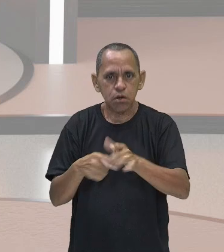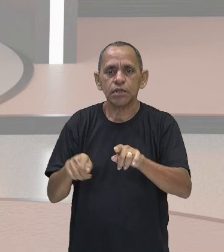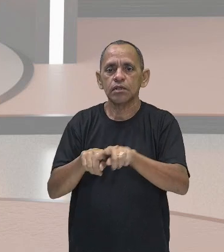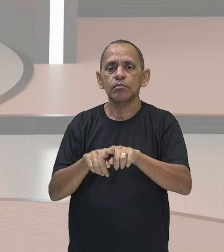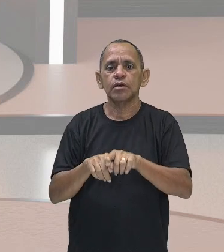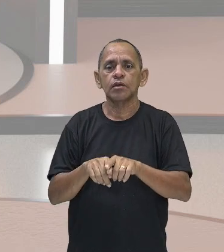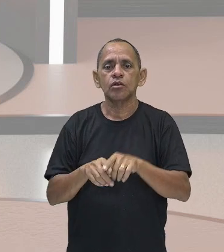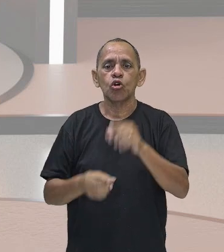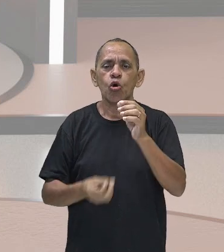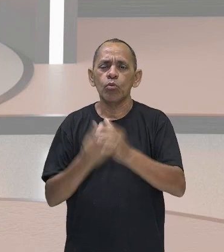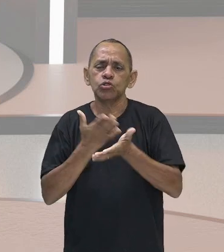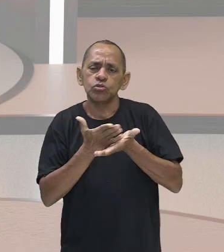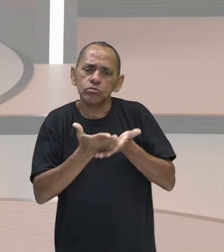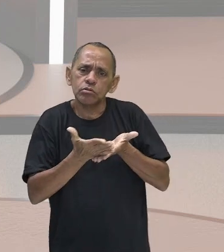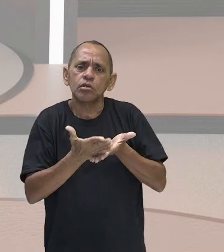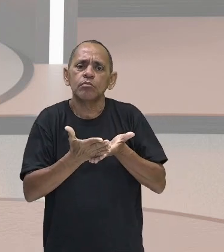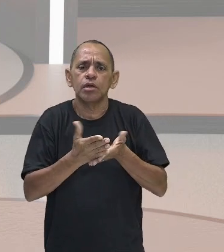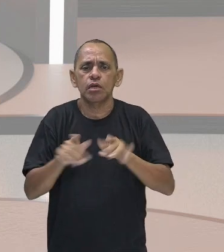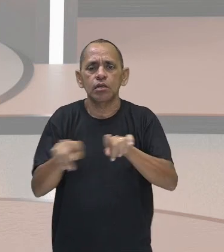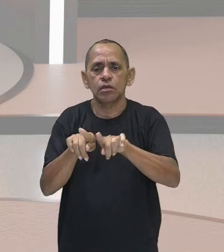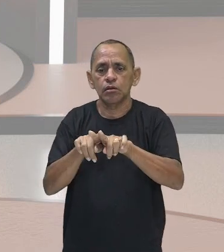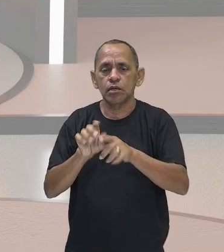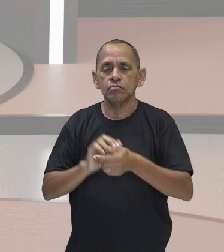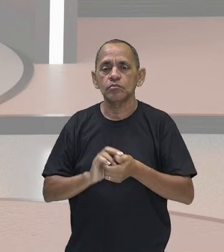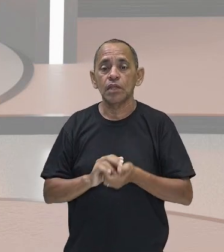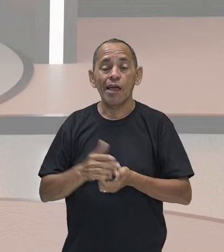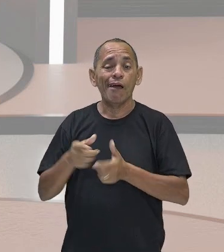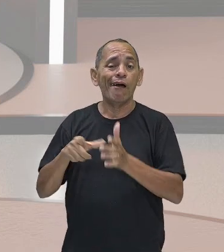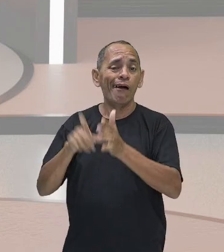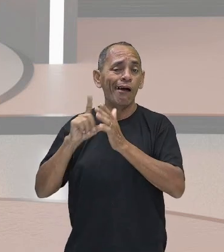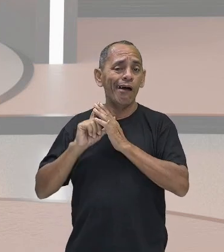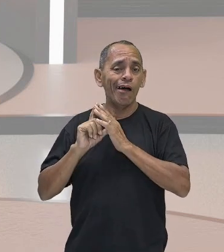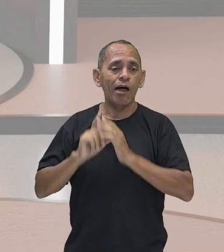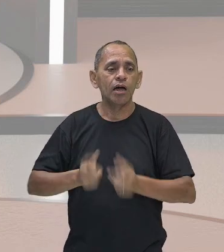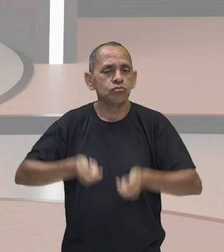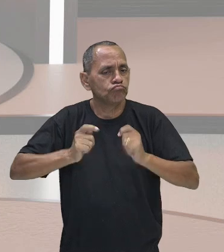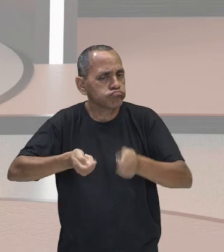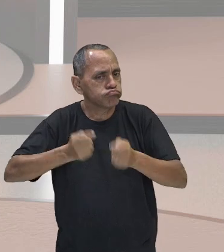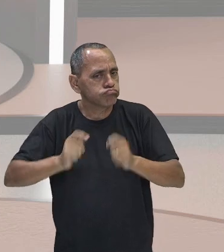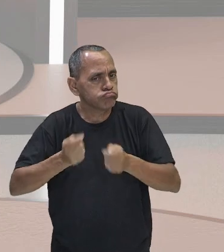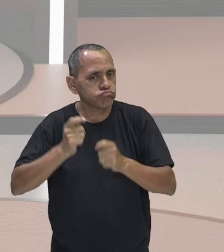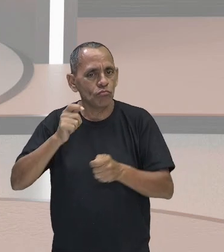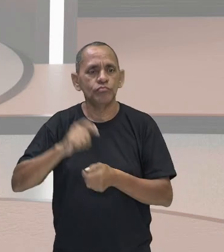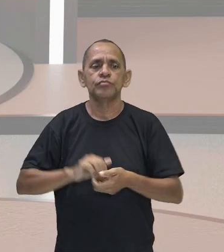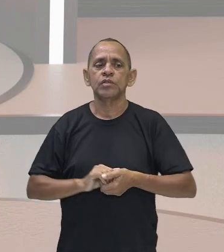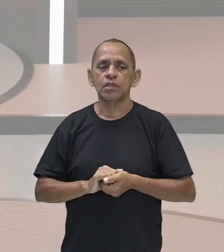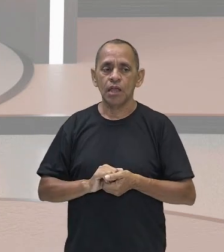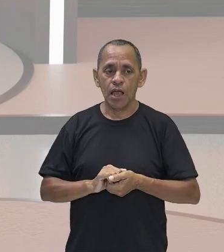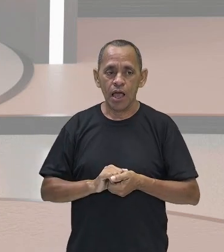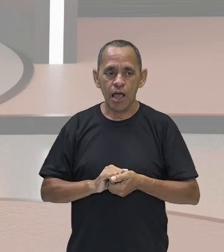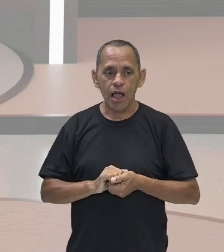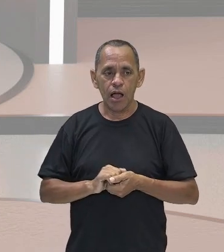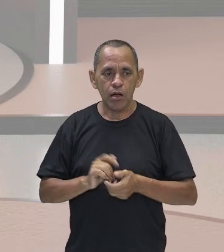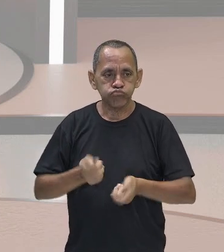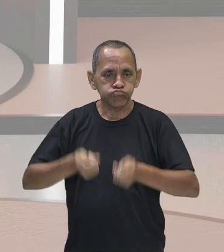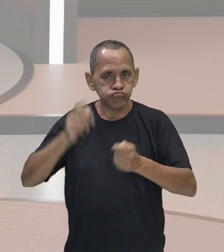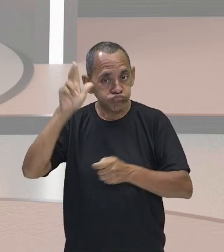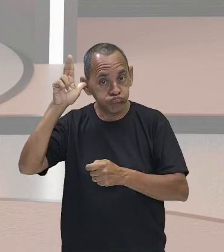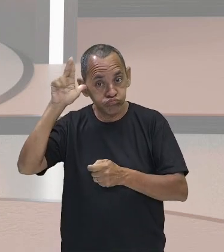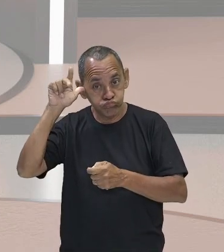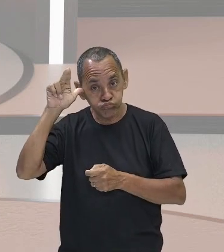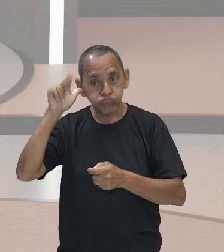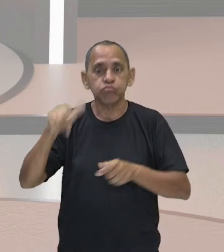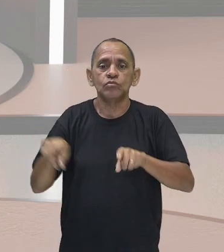outrora se transportava por charrete, a partir do momento da criação ali do motor a vapor, foi